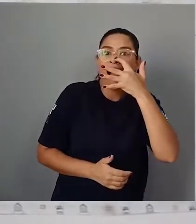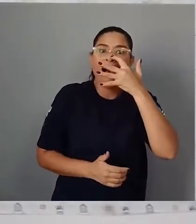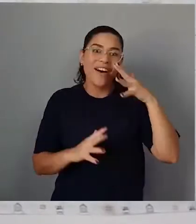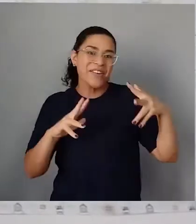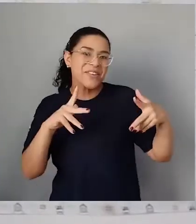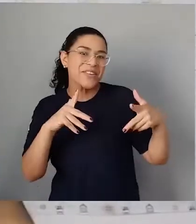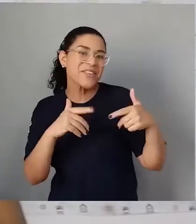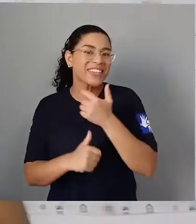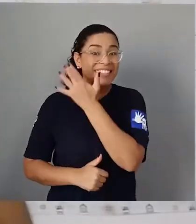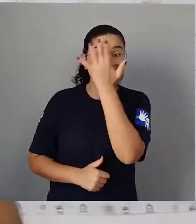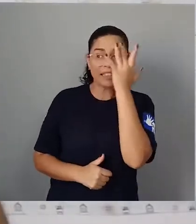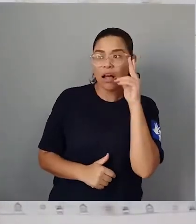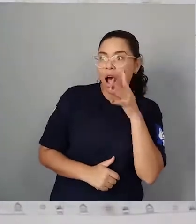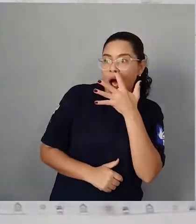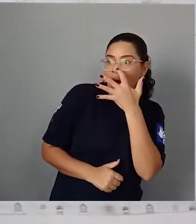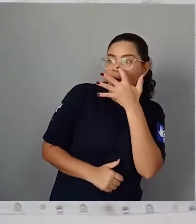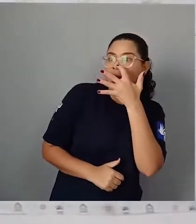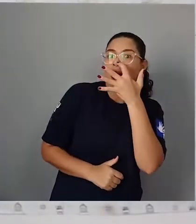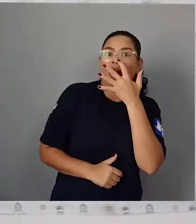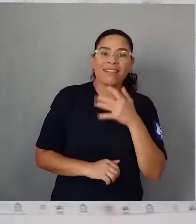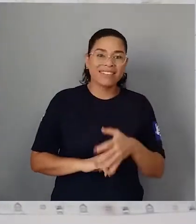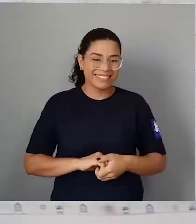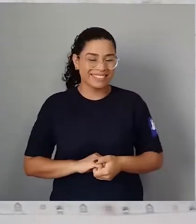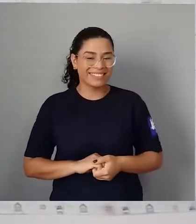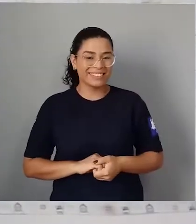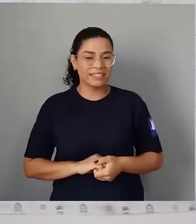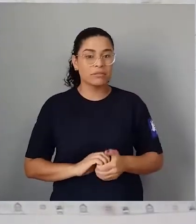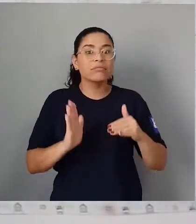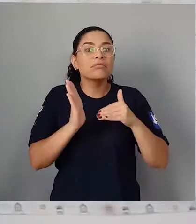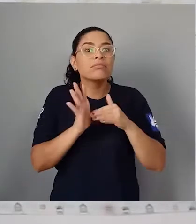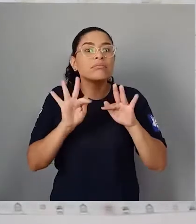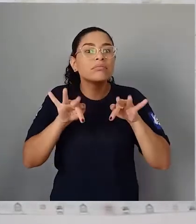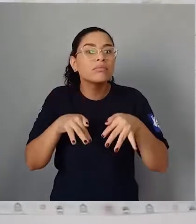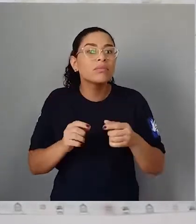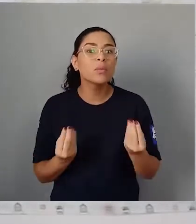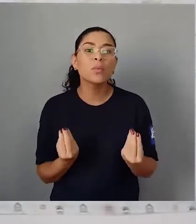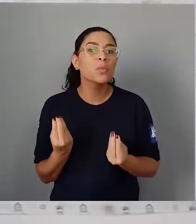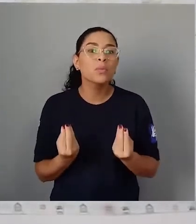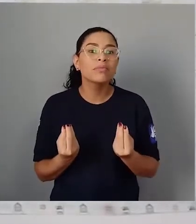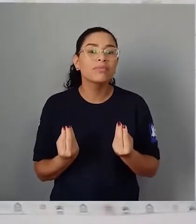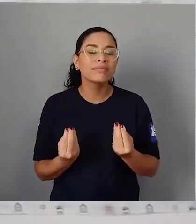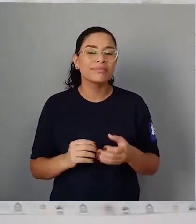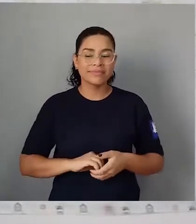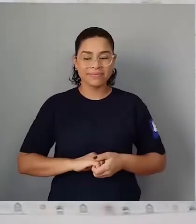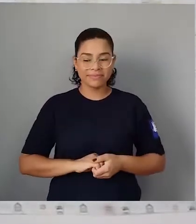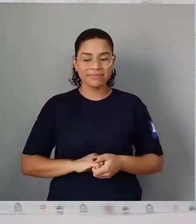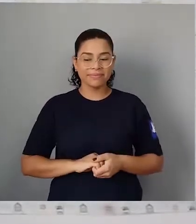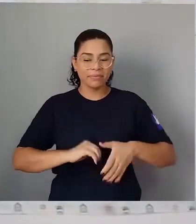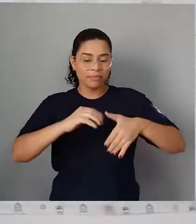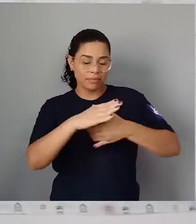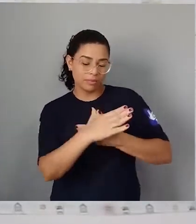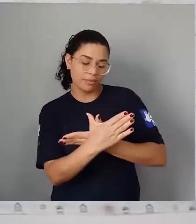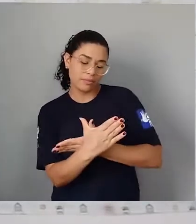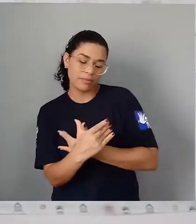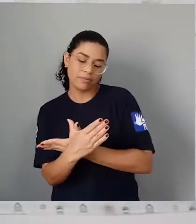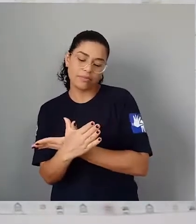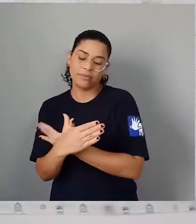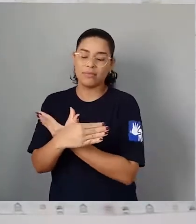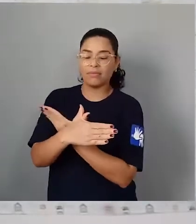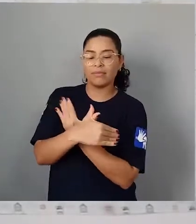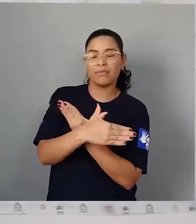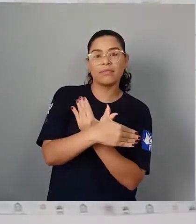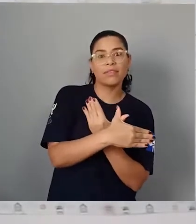E por último Foi a borboleta Olho de coruja